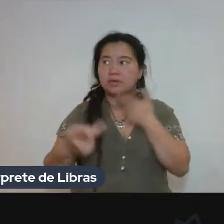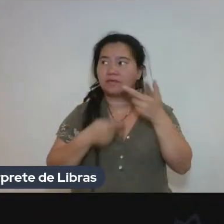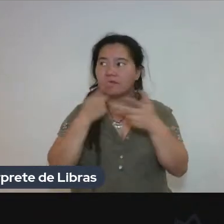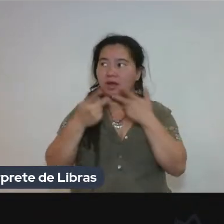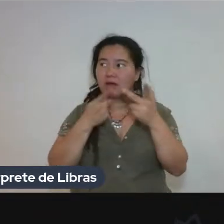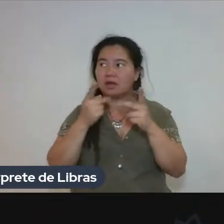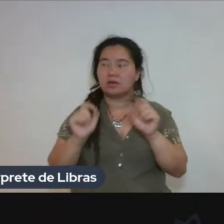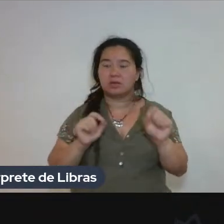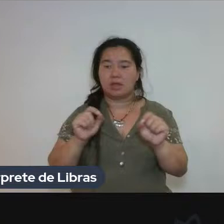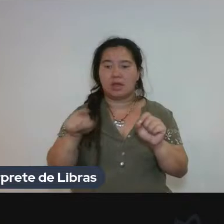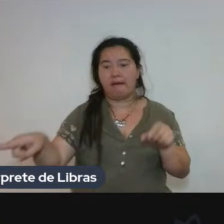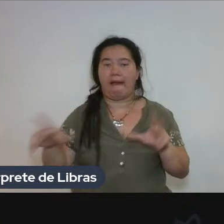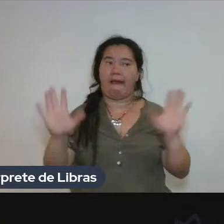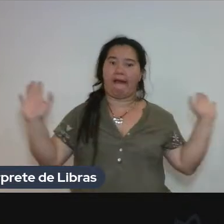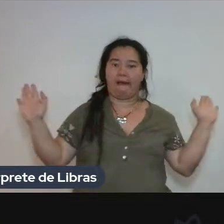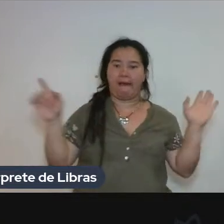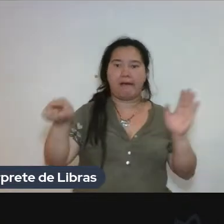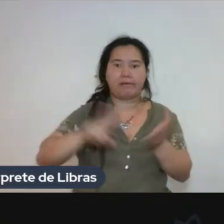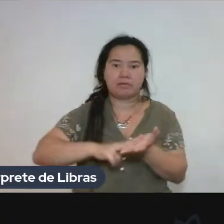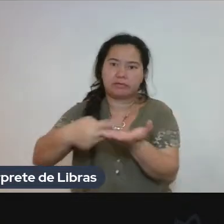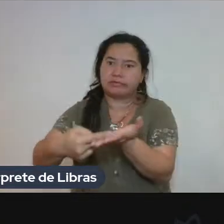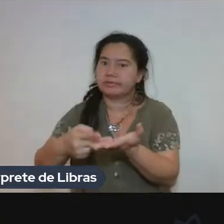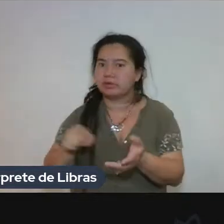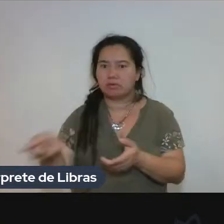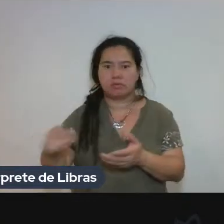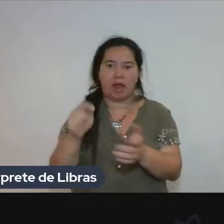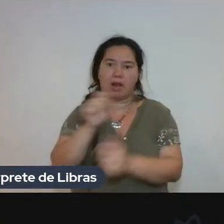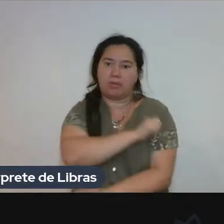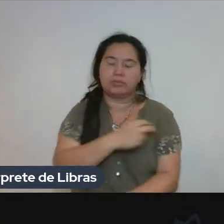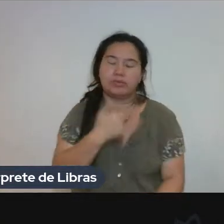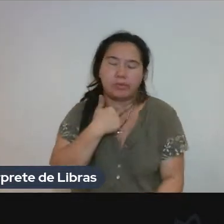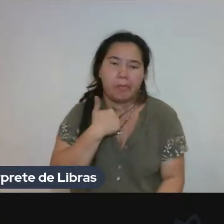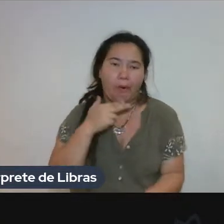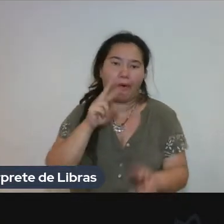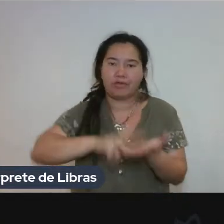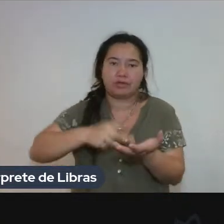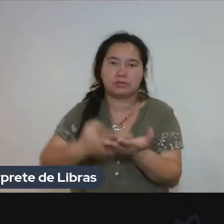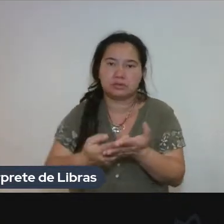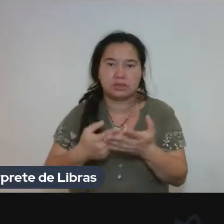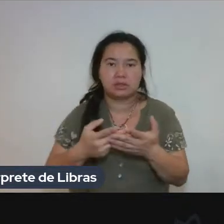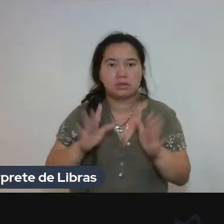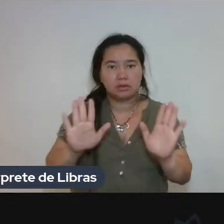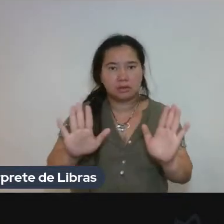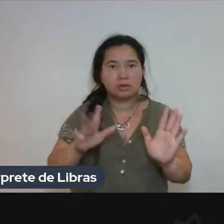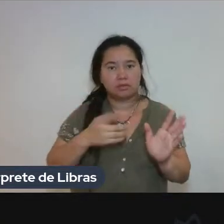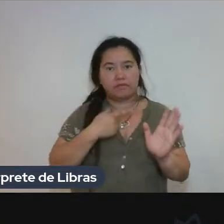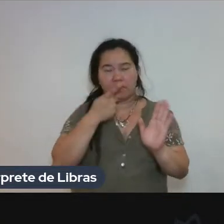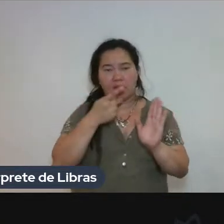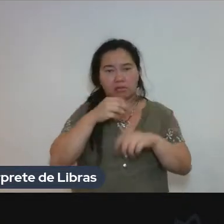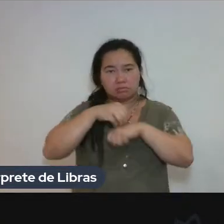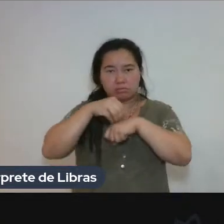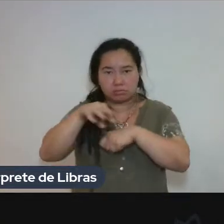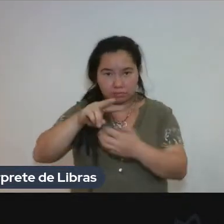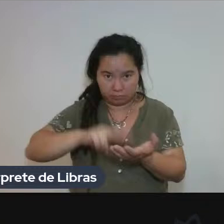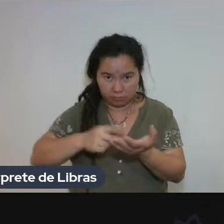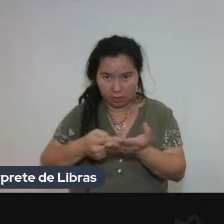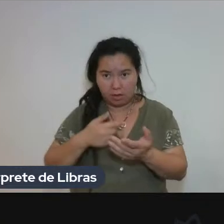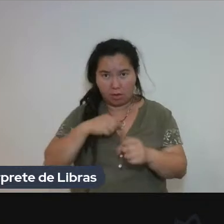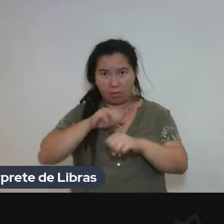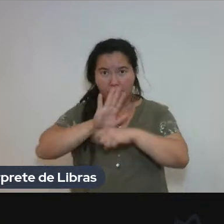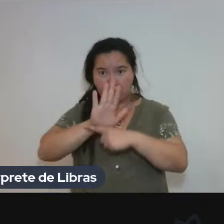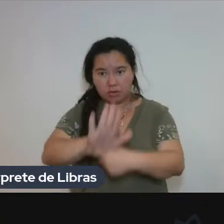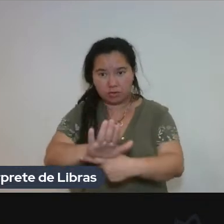com esse aluno para todo mundo, falar que a tradução é falácia, do que simplesmente, não, eu vou te dar a tradução aqui, eu vou te ajudar e tudo mais, entendeu?